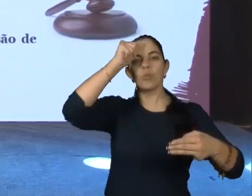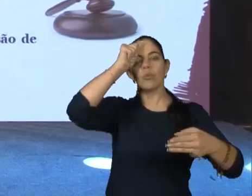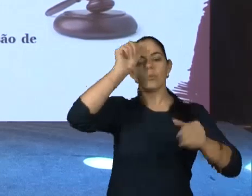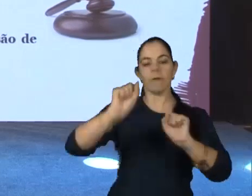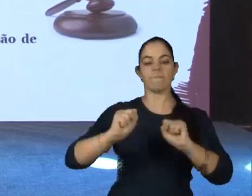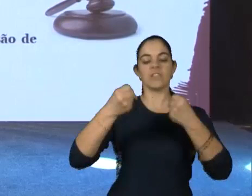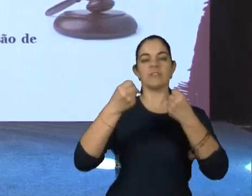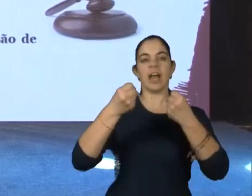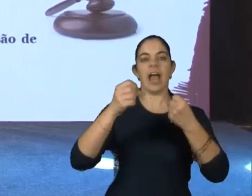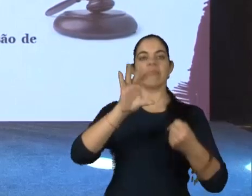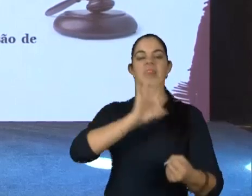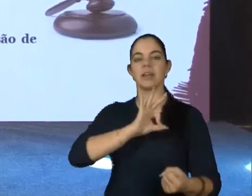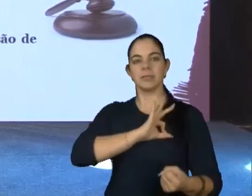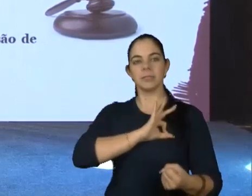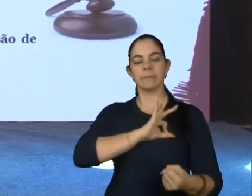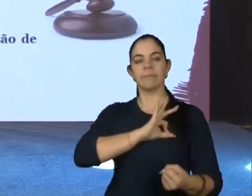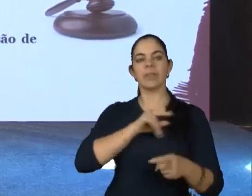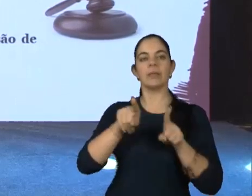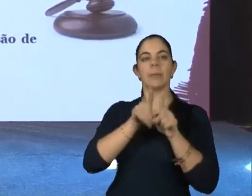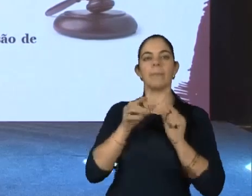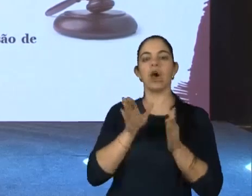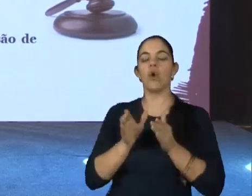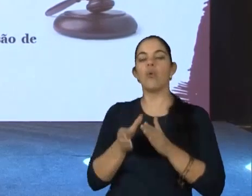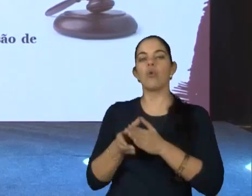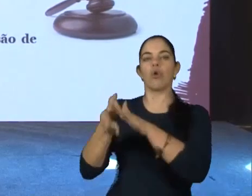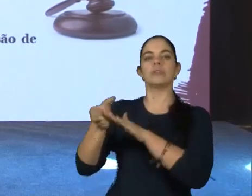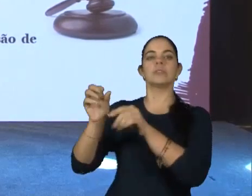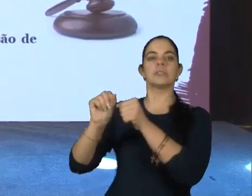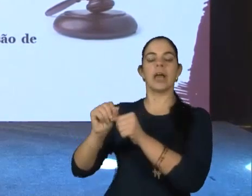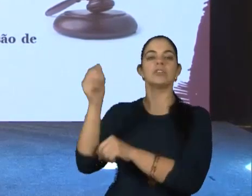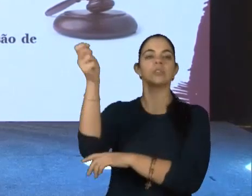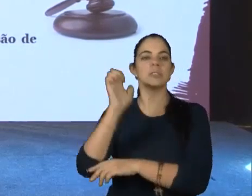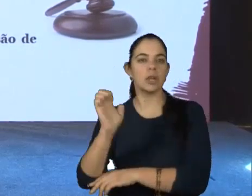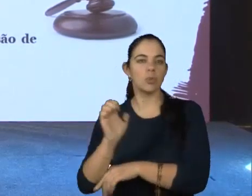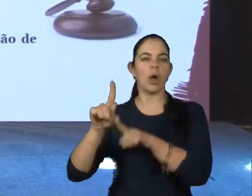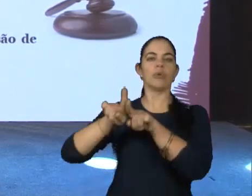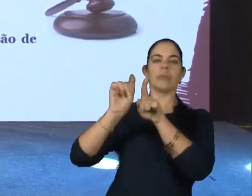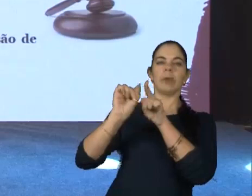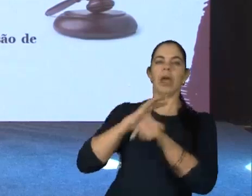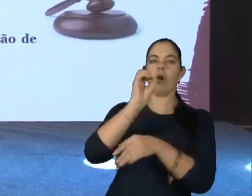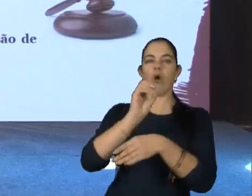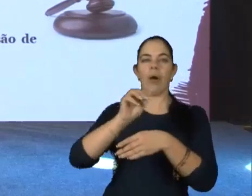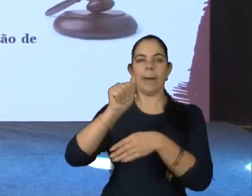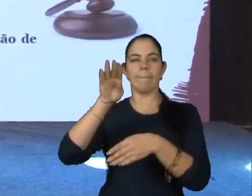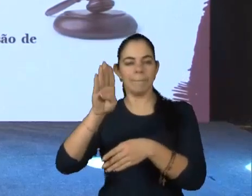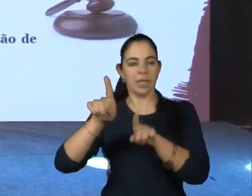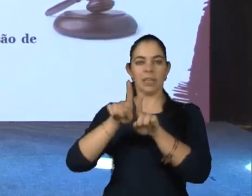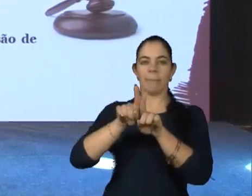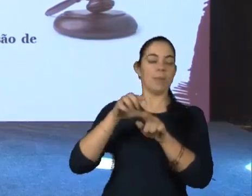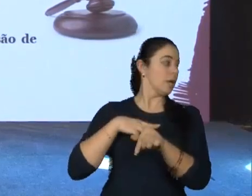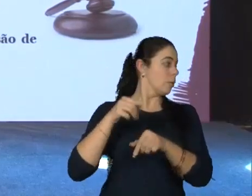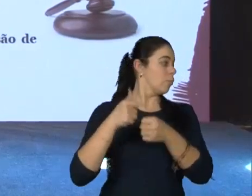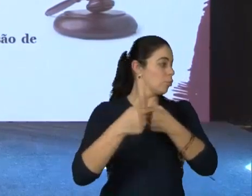Defensoria, a Delegacia de Polícia, Conselhos Municipais, Estaduais e Nacionais e a OAB, através das comissões referentes aos